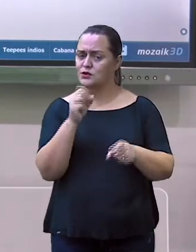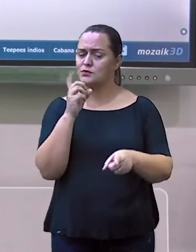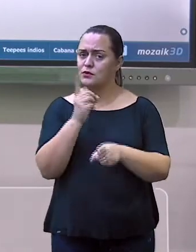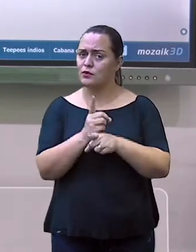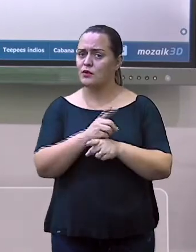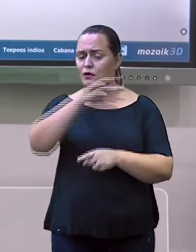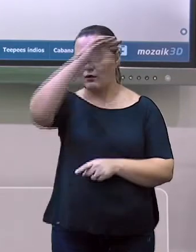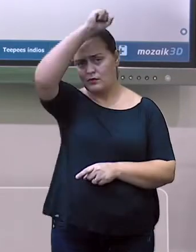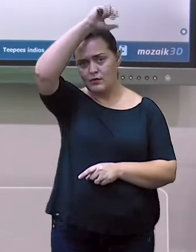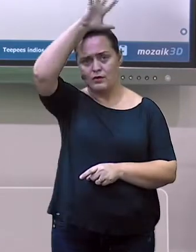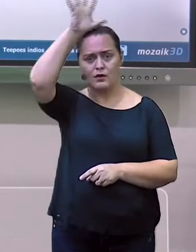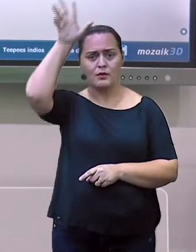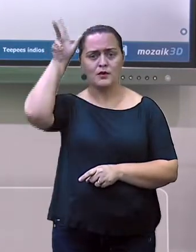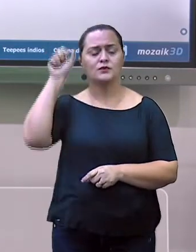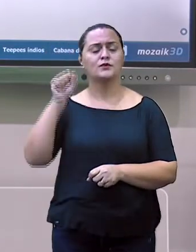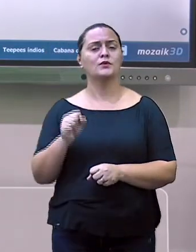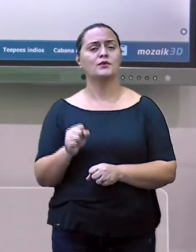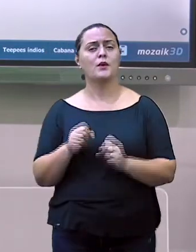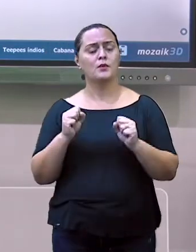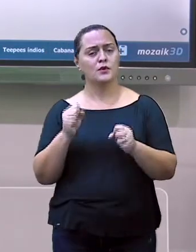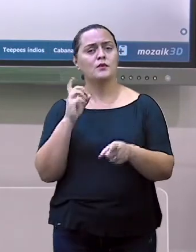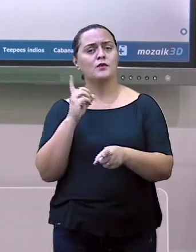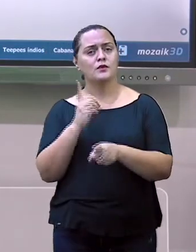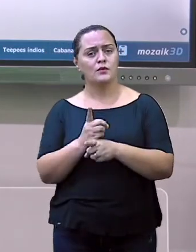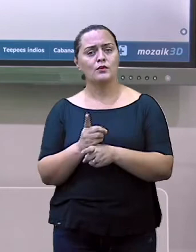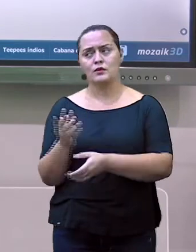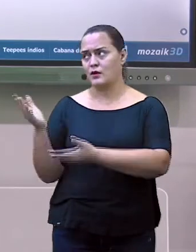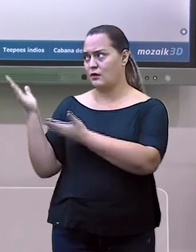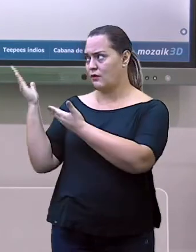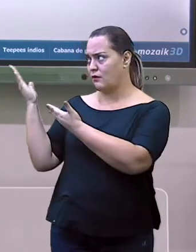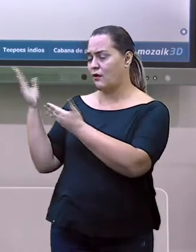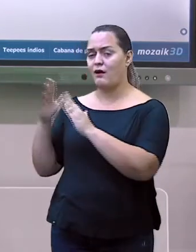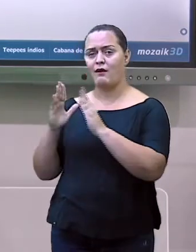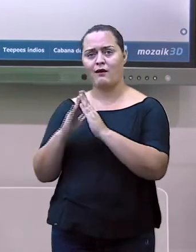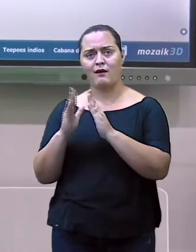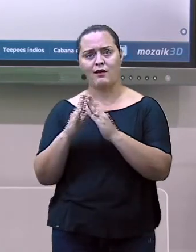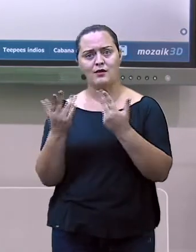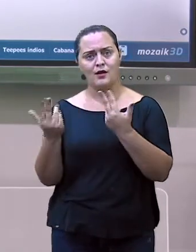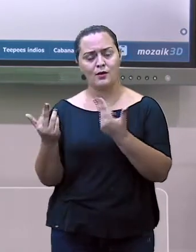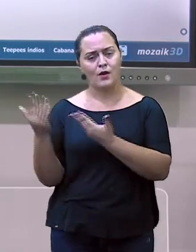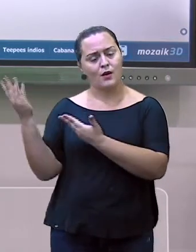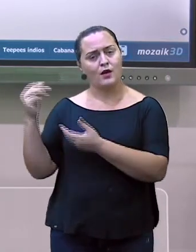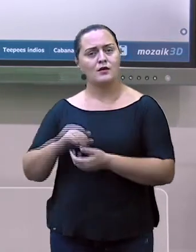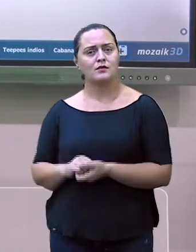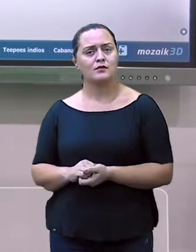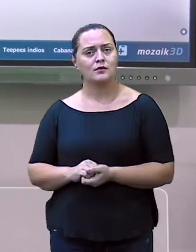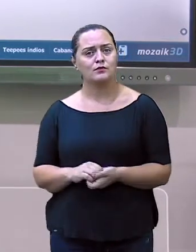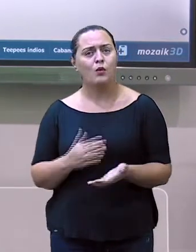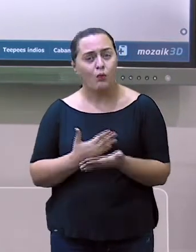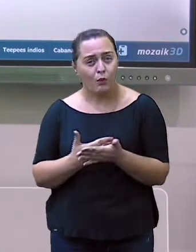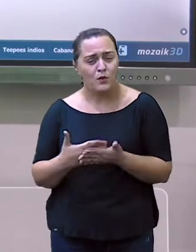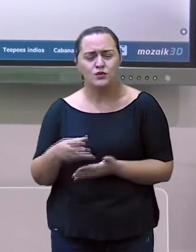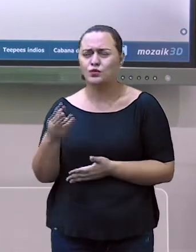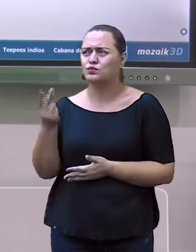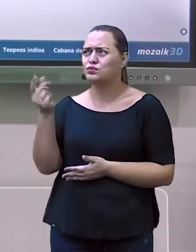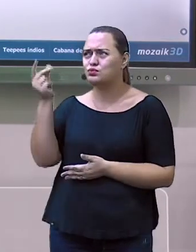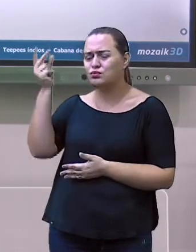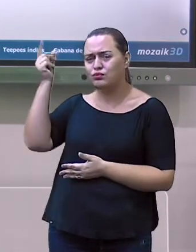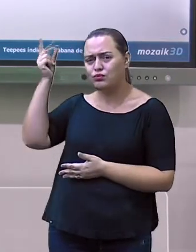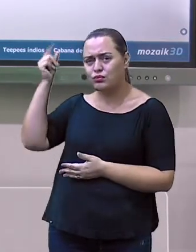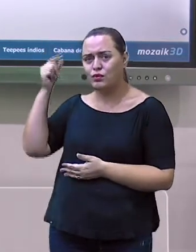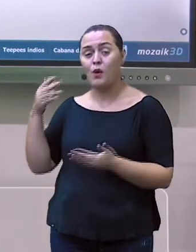país. Observem só, essa construção, antigamente, mas hoje em dia também, essa